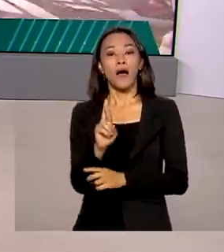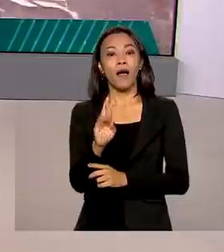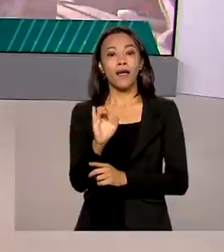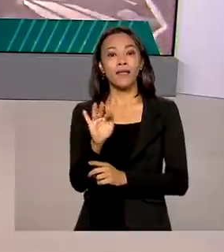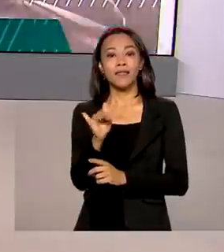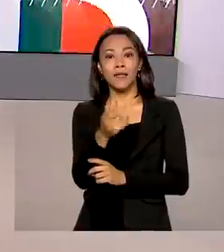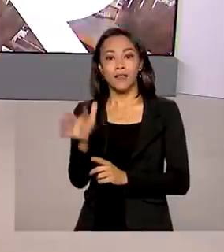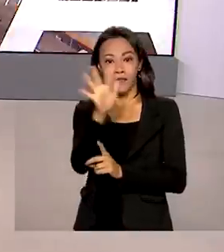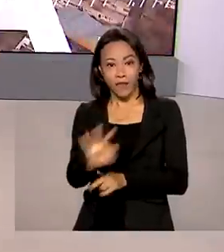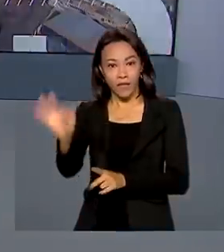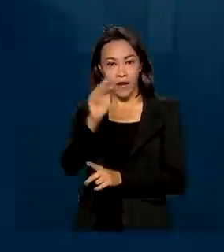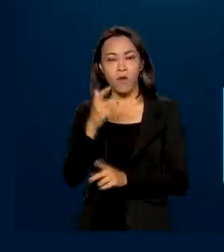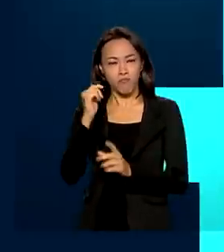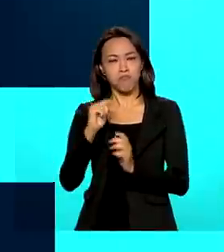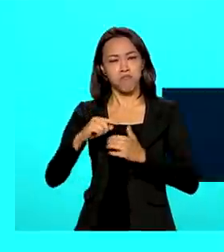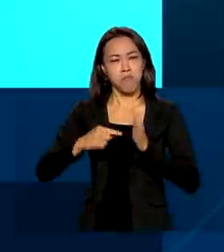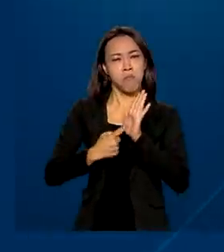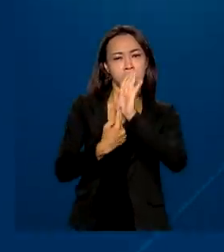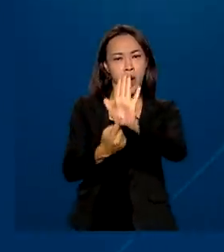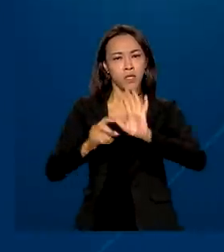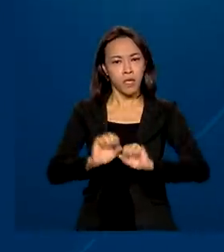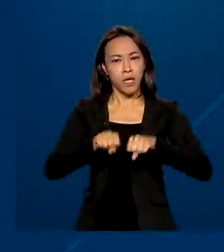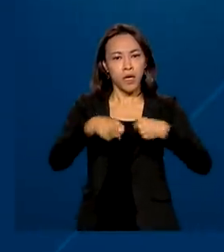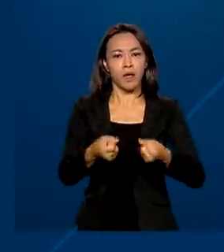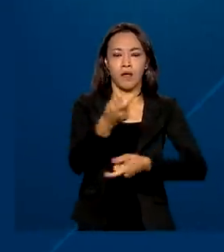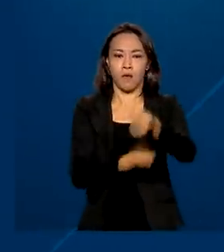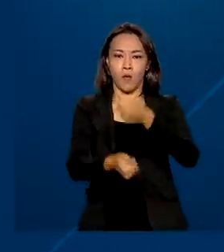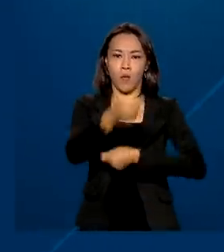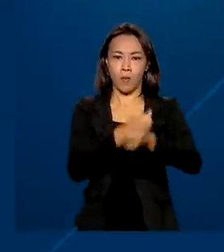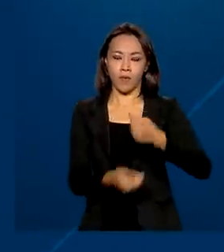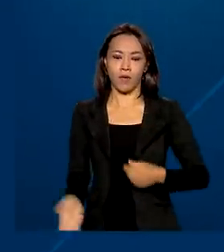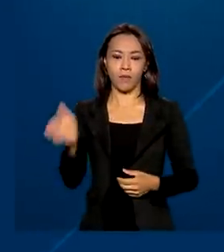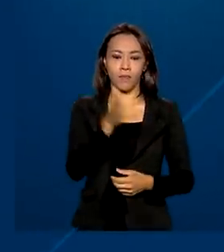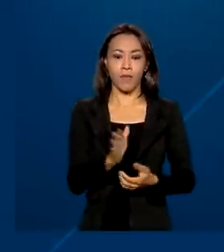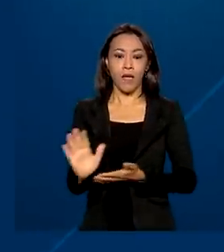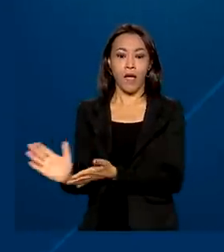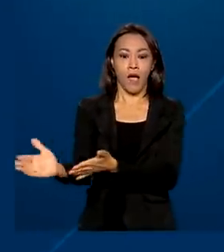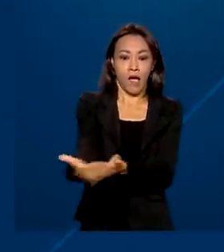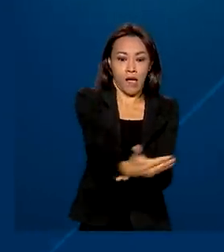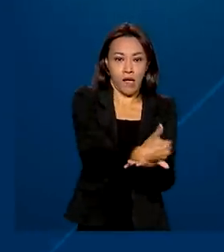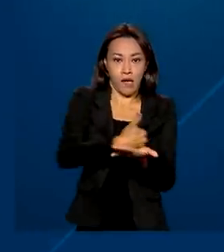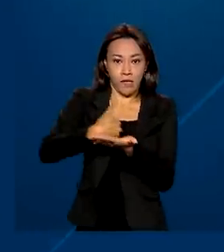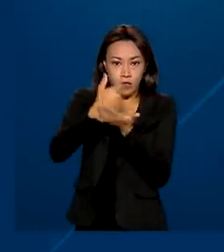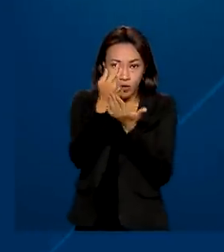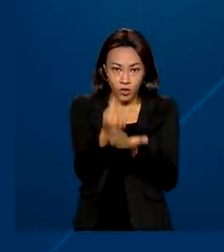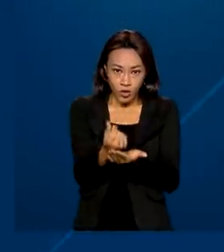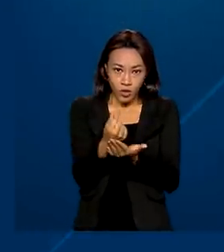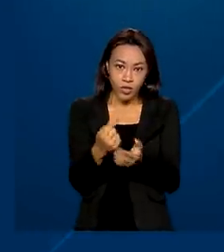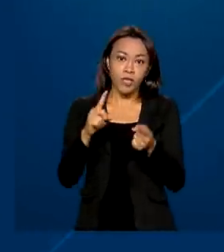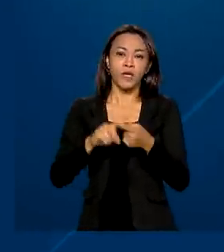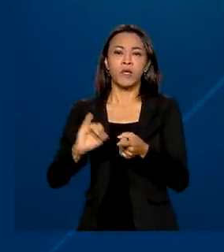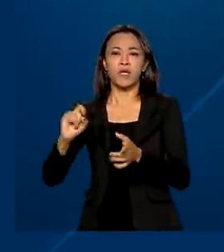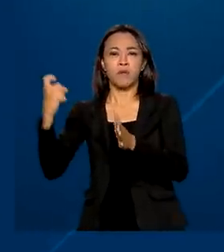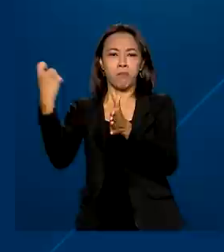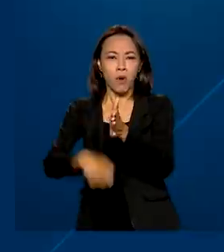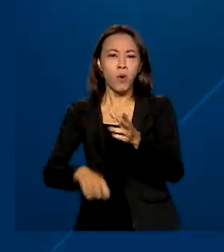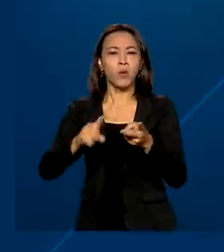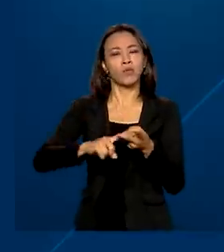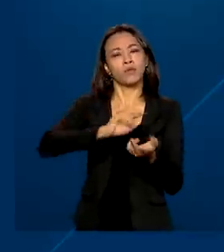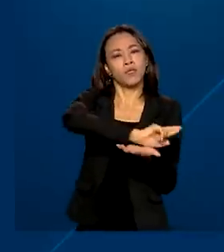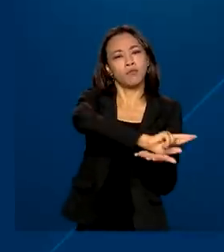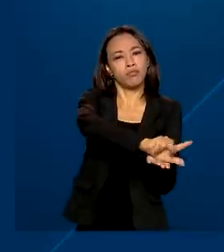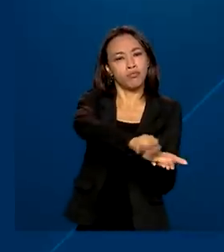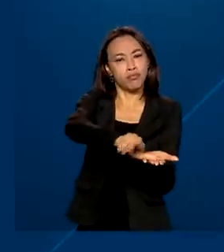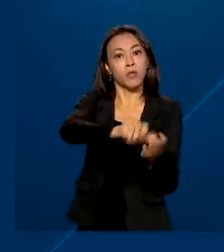recuperação da economia. A arrecadação total dos impostos, contribuições e demais receitas federais no mês